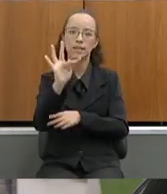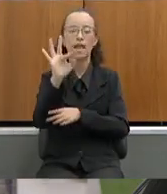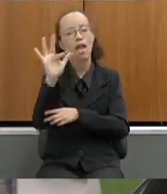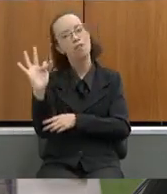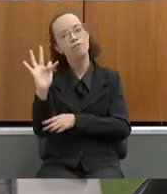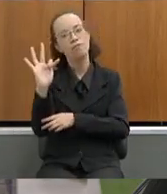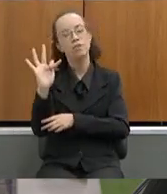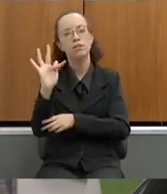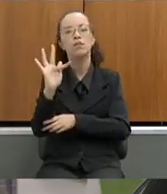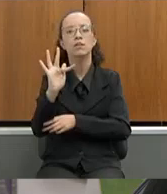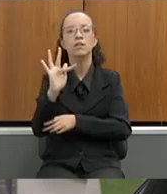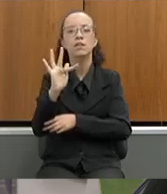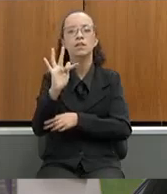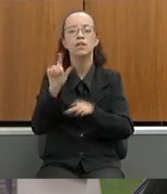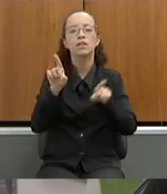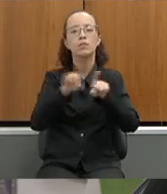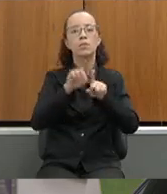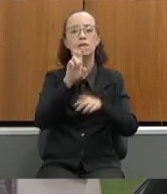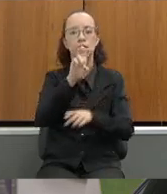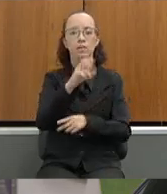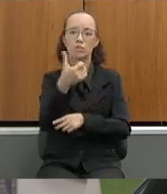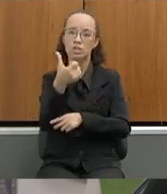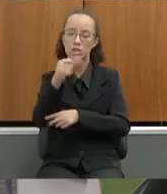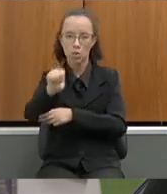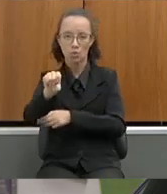autos da DPF 519